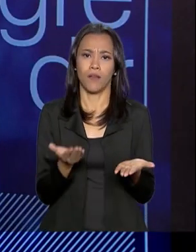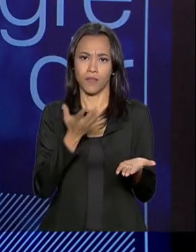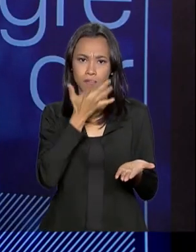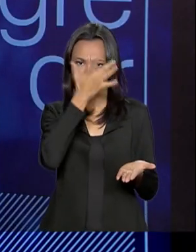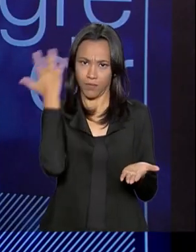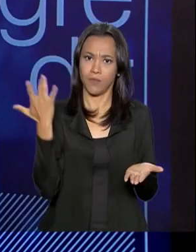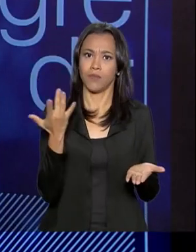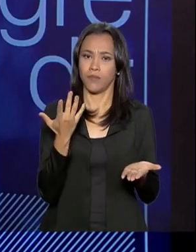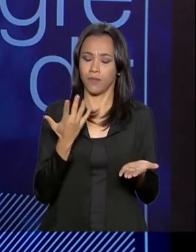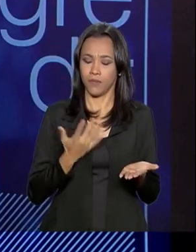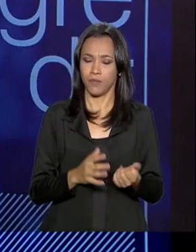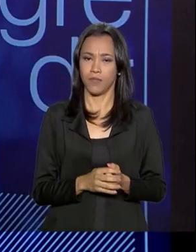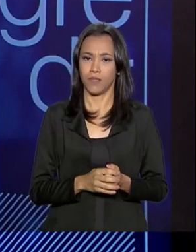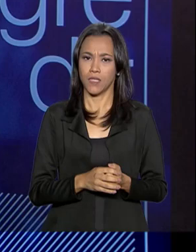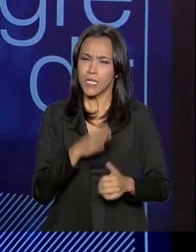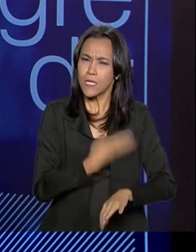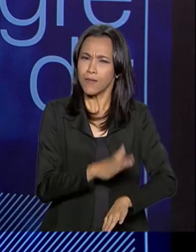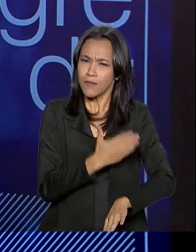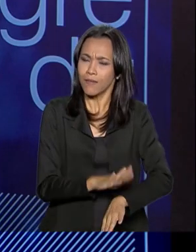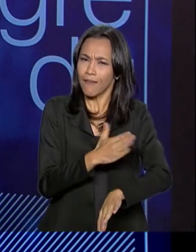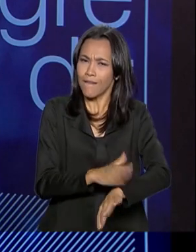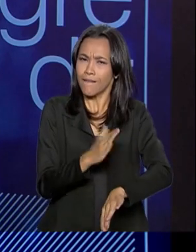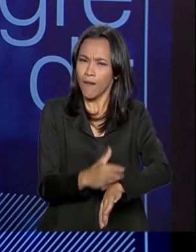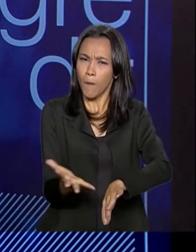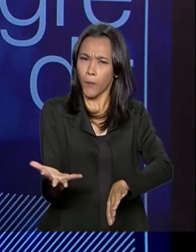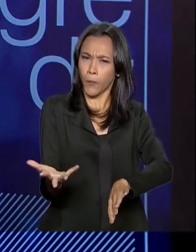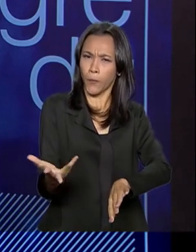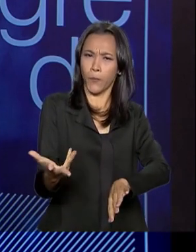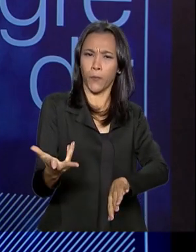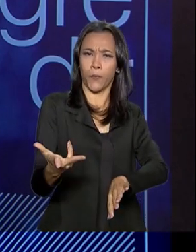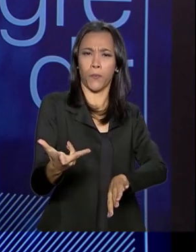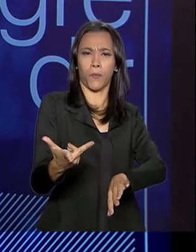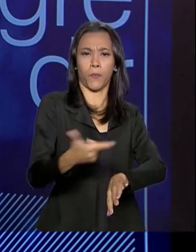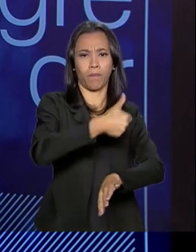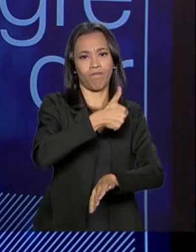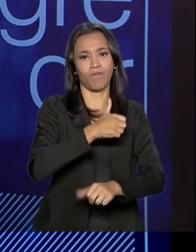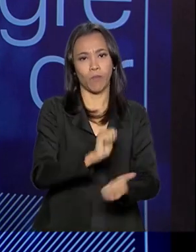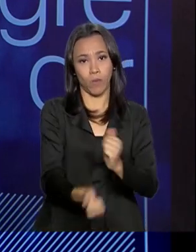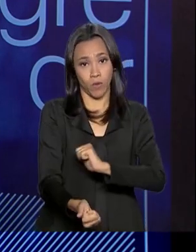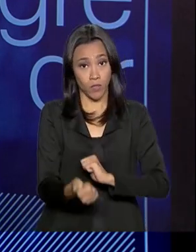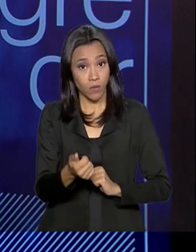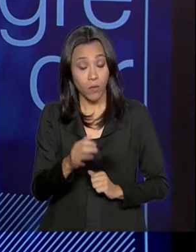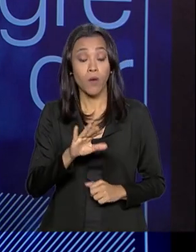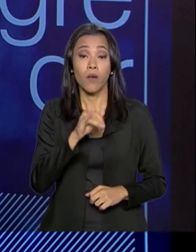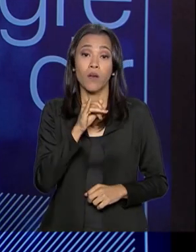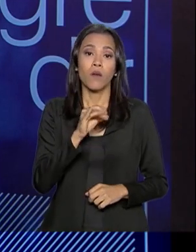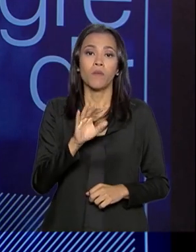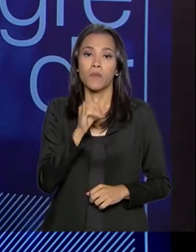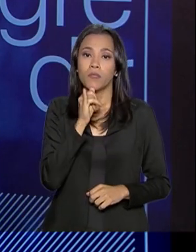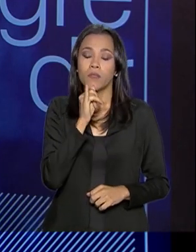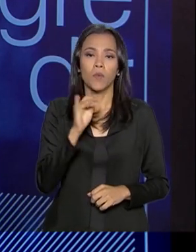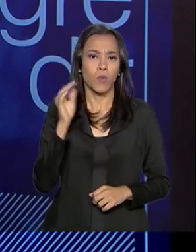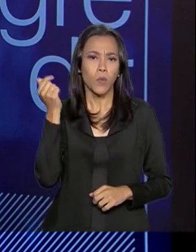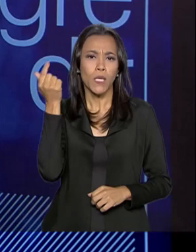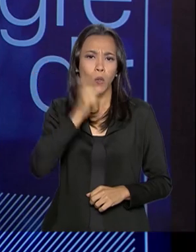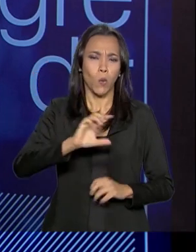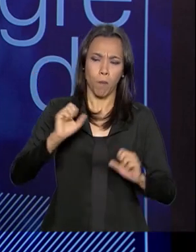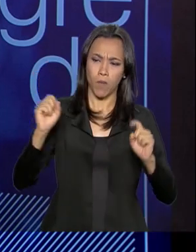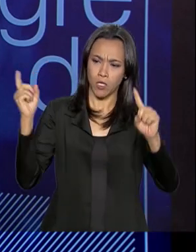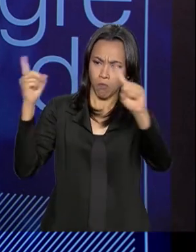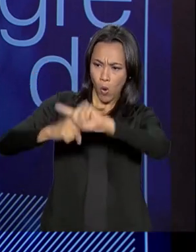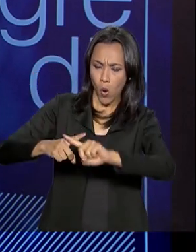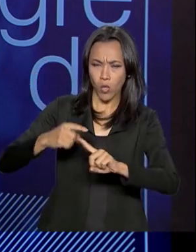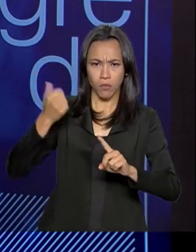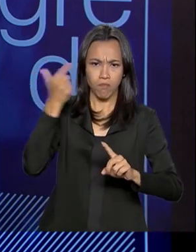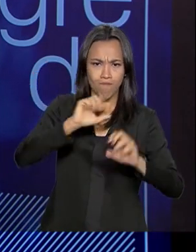treinando, melhorando o seu rendimento e tal. Quando ele ganha uma competição, seja